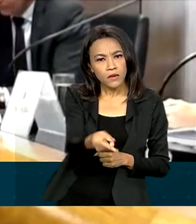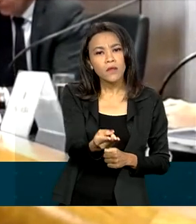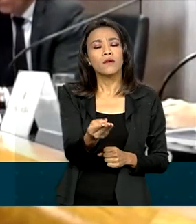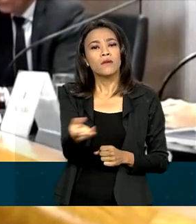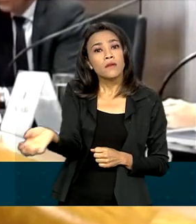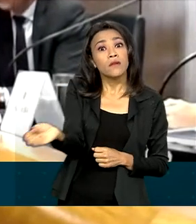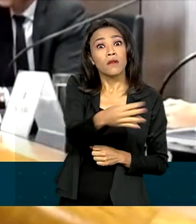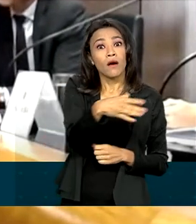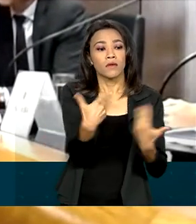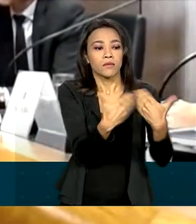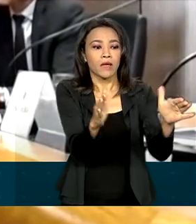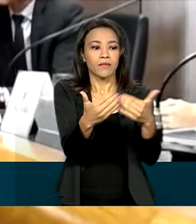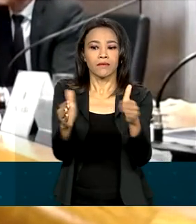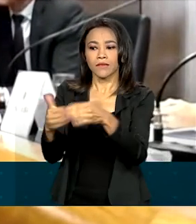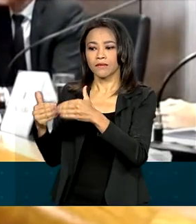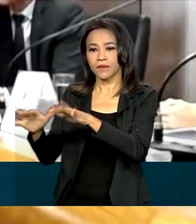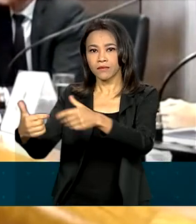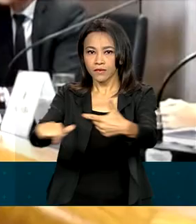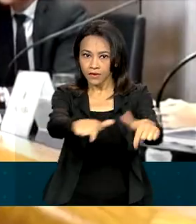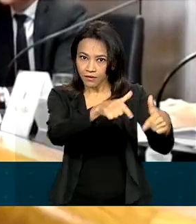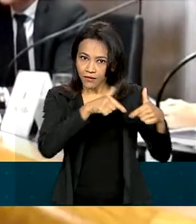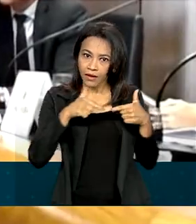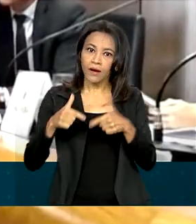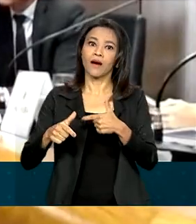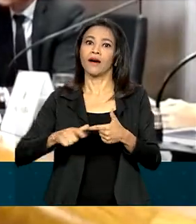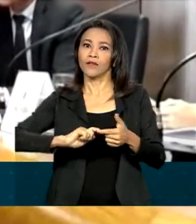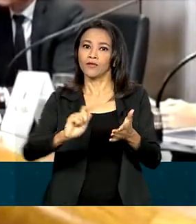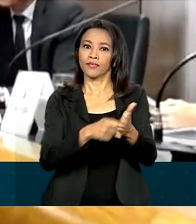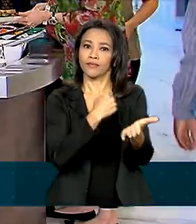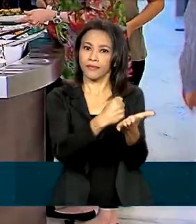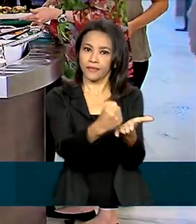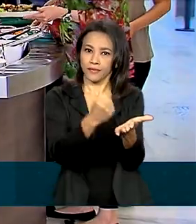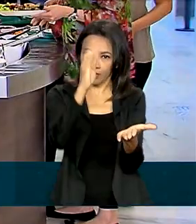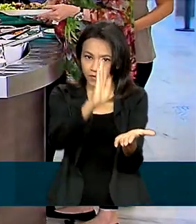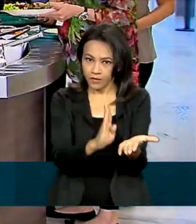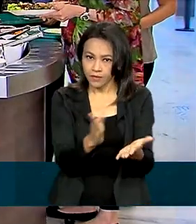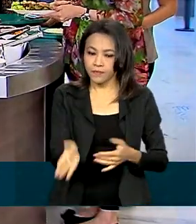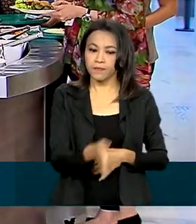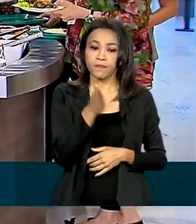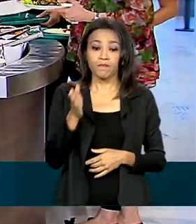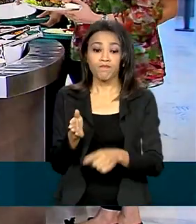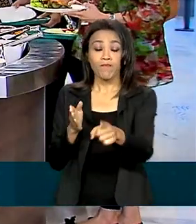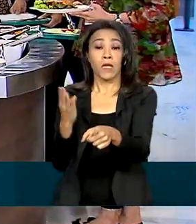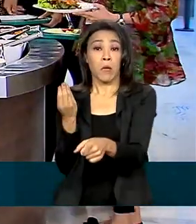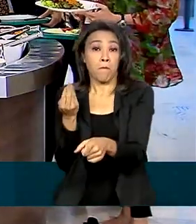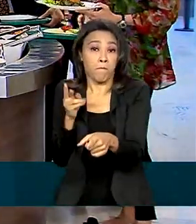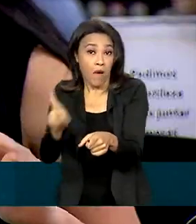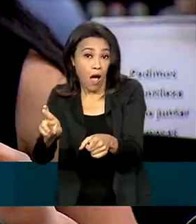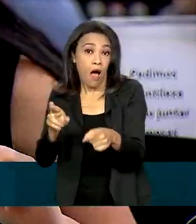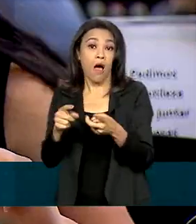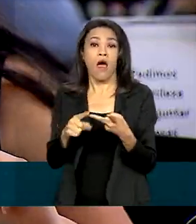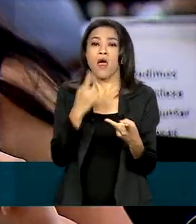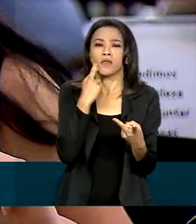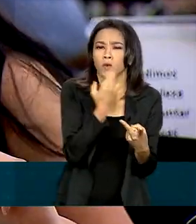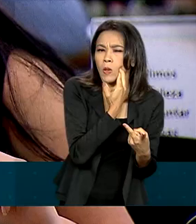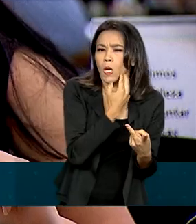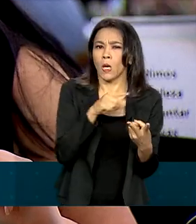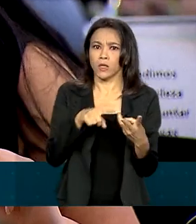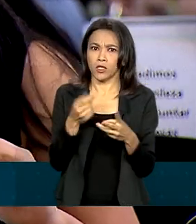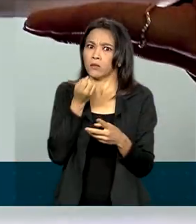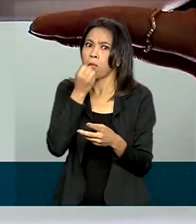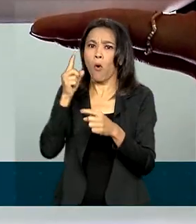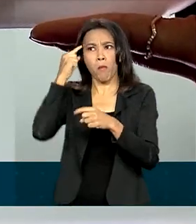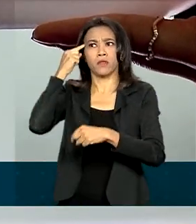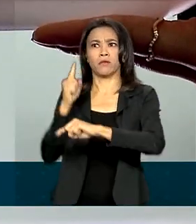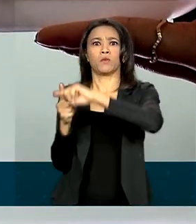postos de trabalho formais no Brasil. Entre os donos de bares e restaurantes, o otimismo está em